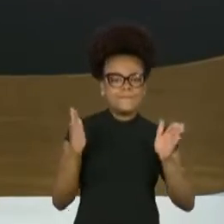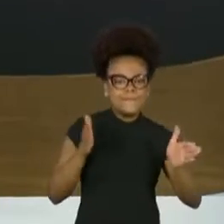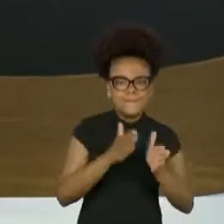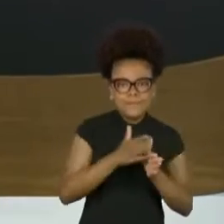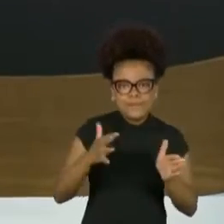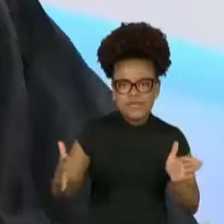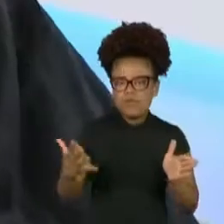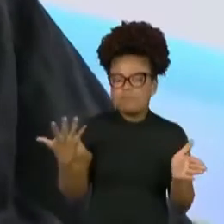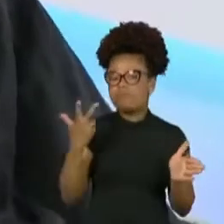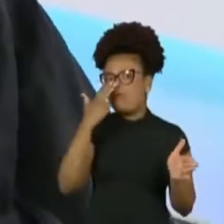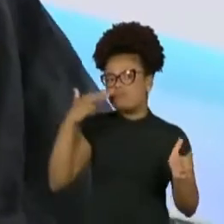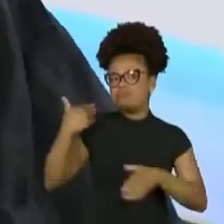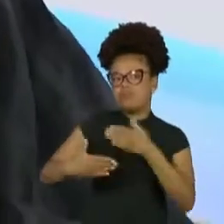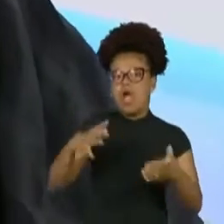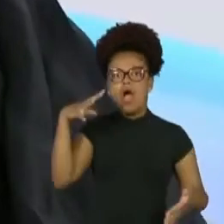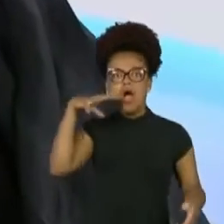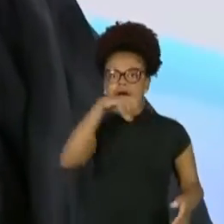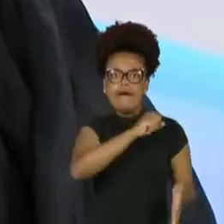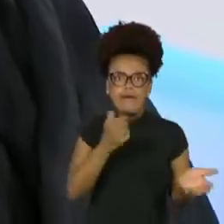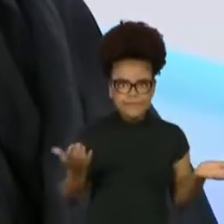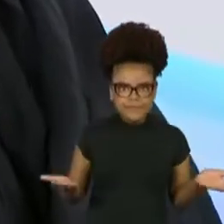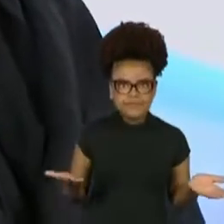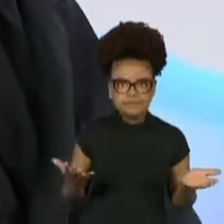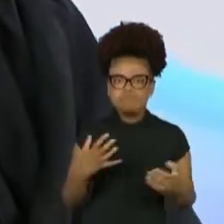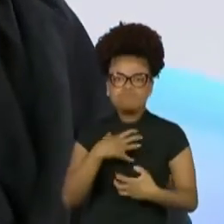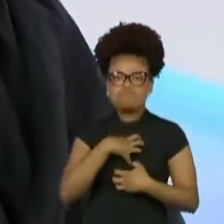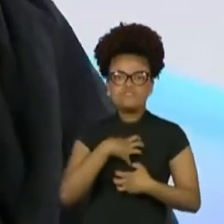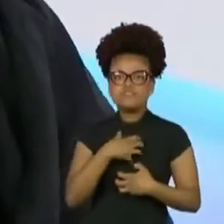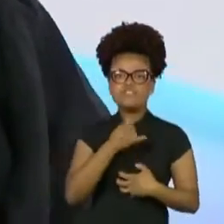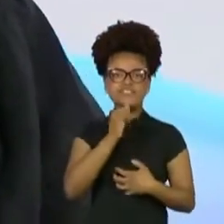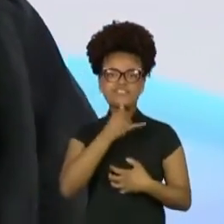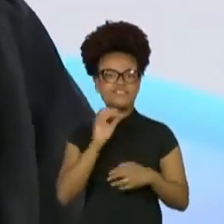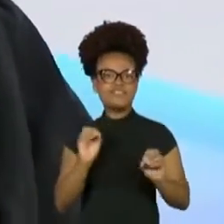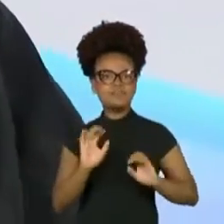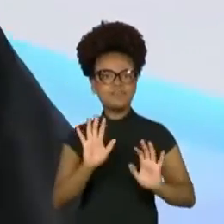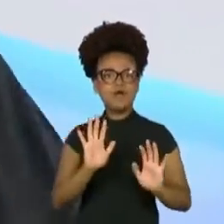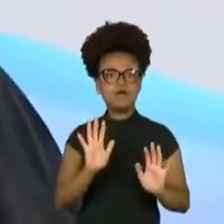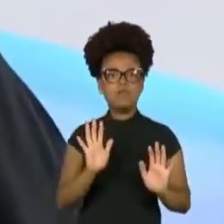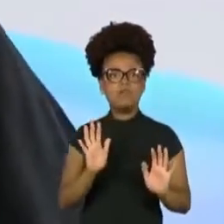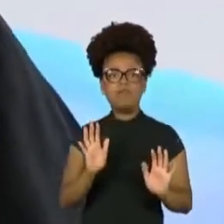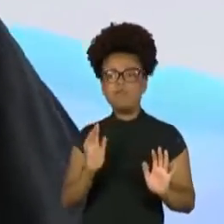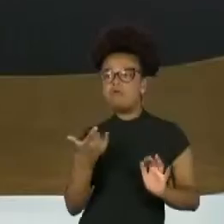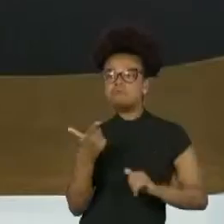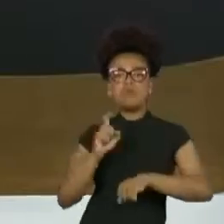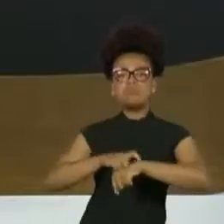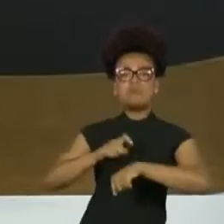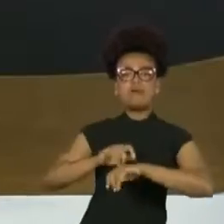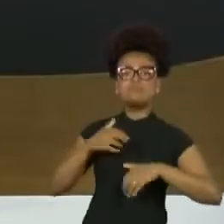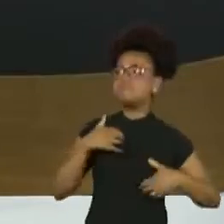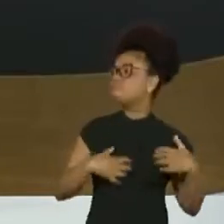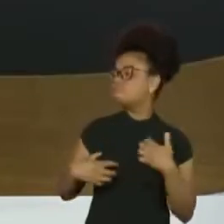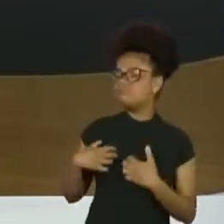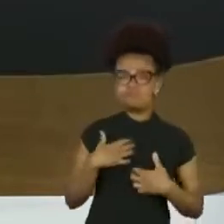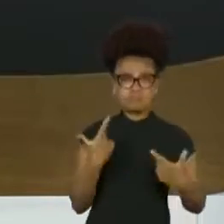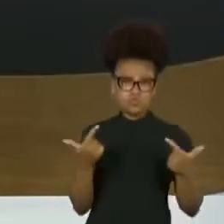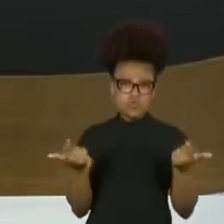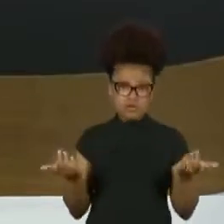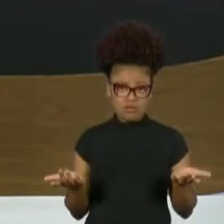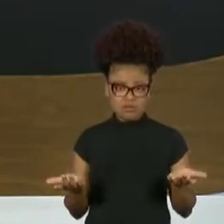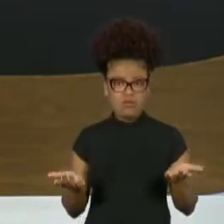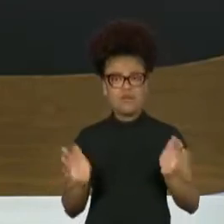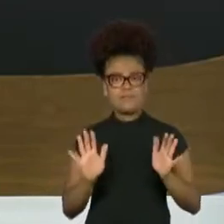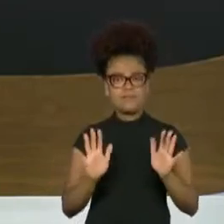tempo de ficar deprimida, melancólica. E você acha que você teve Covid